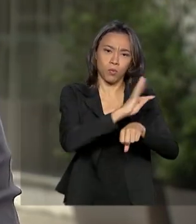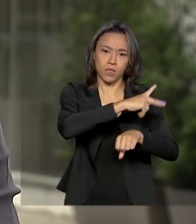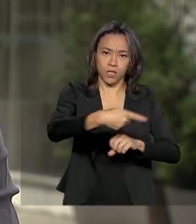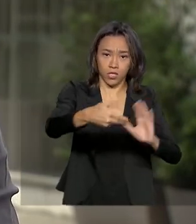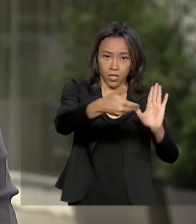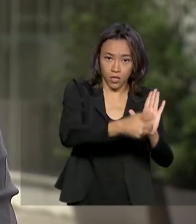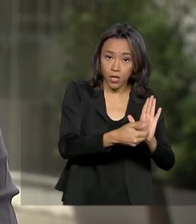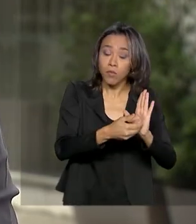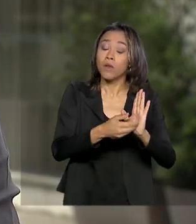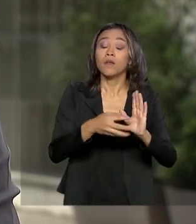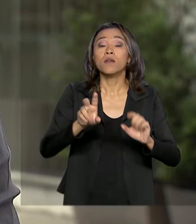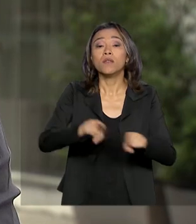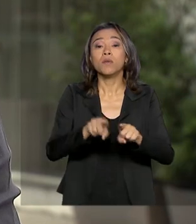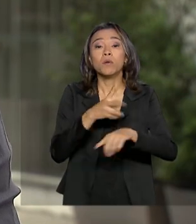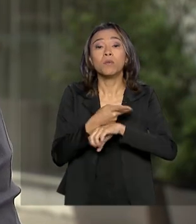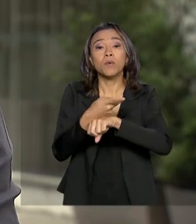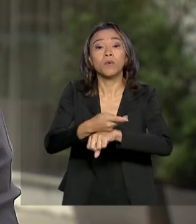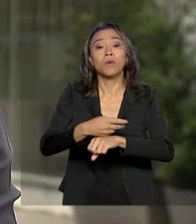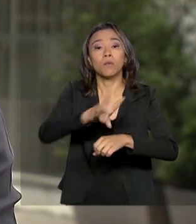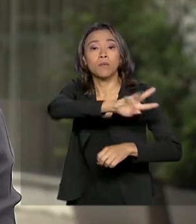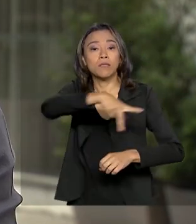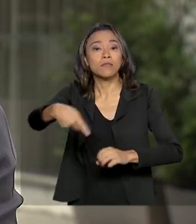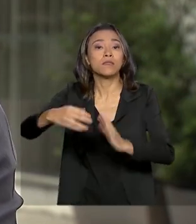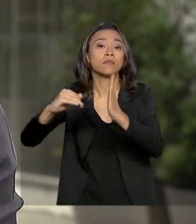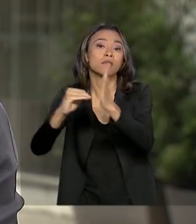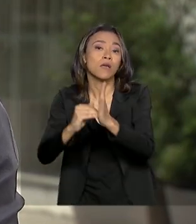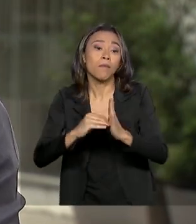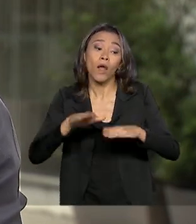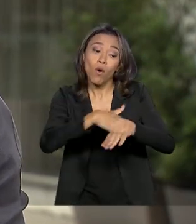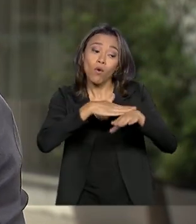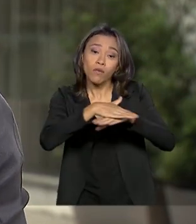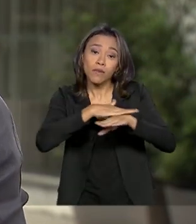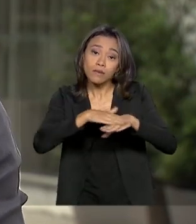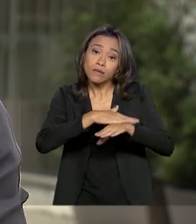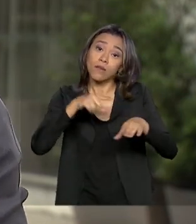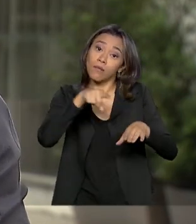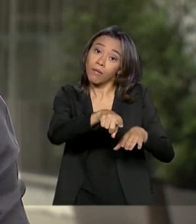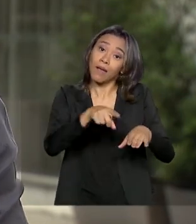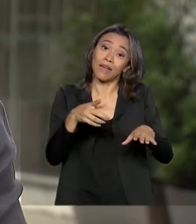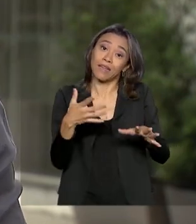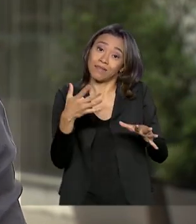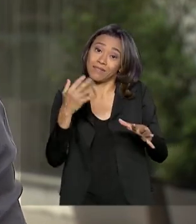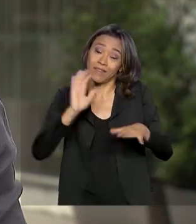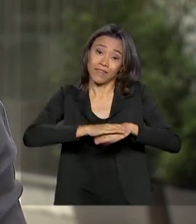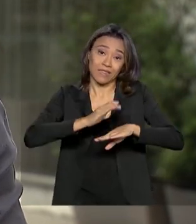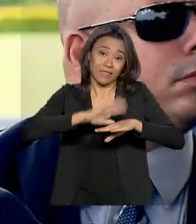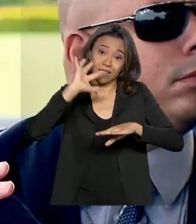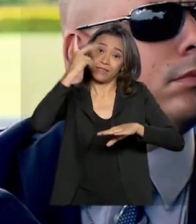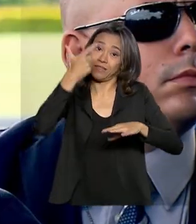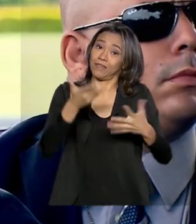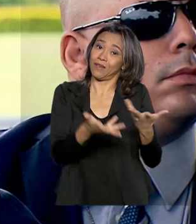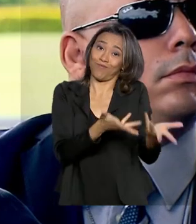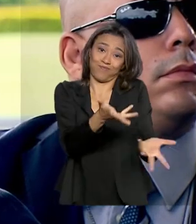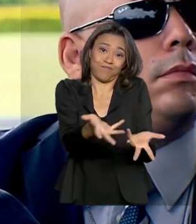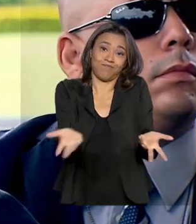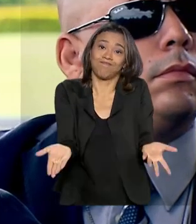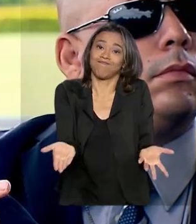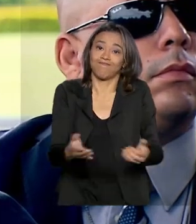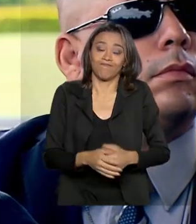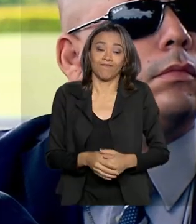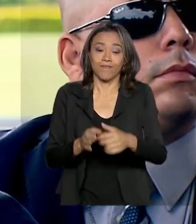e do Senado, Davi Alcolumbre, para reverter no Congresso uma eventual decisão da ANEL. Quem quer